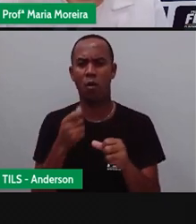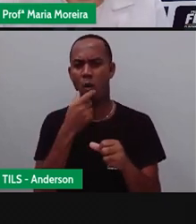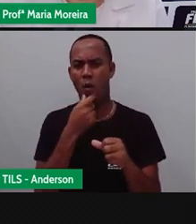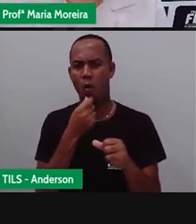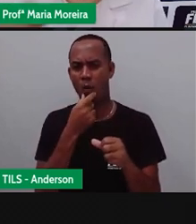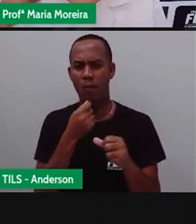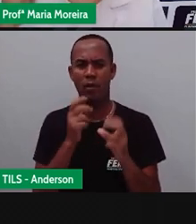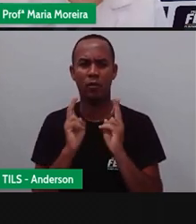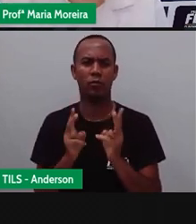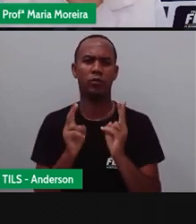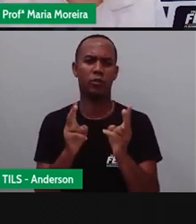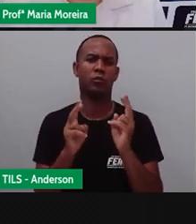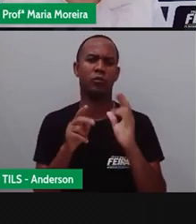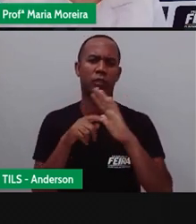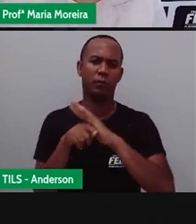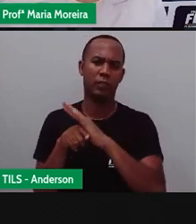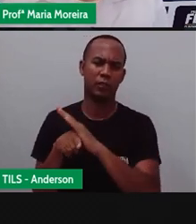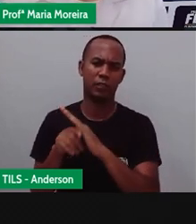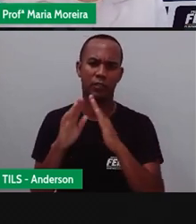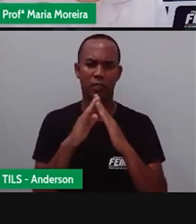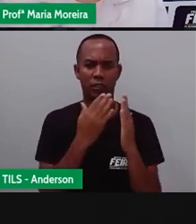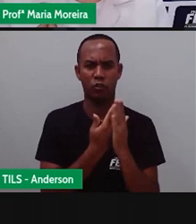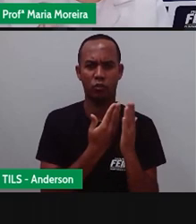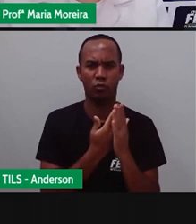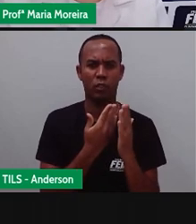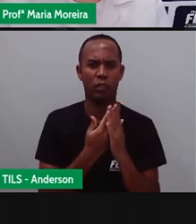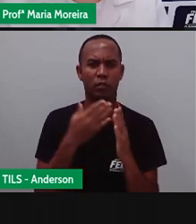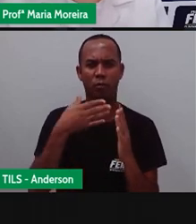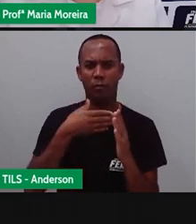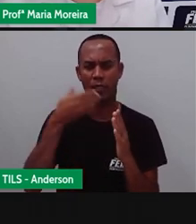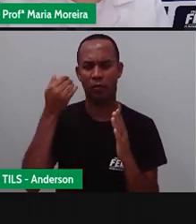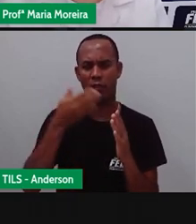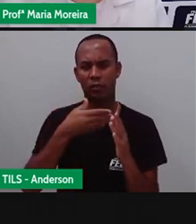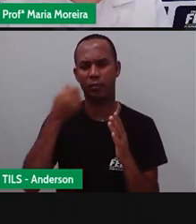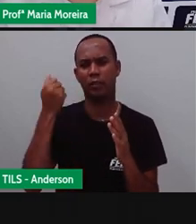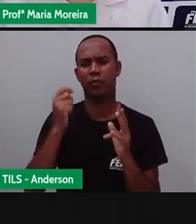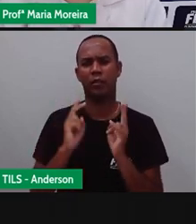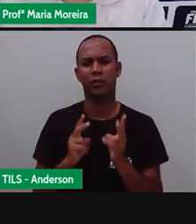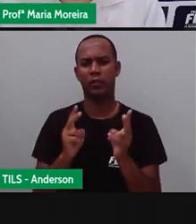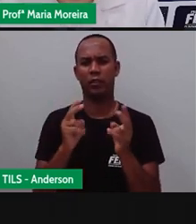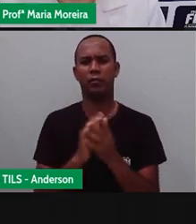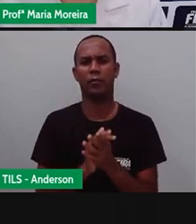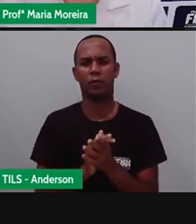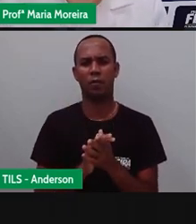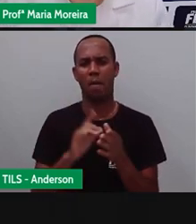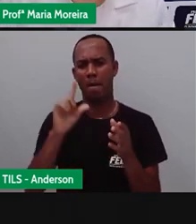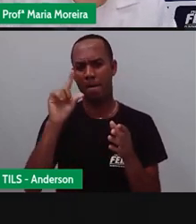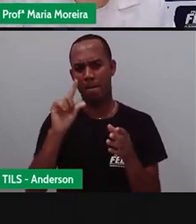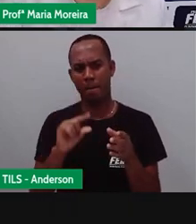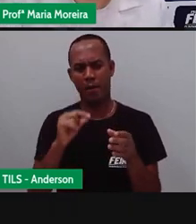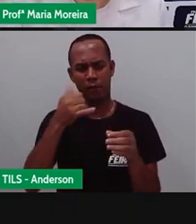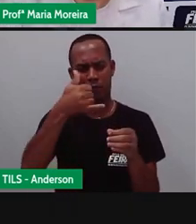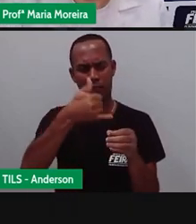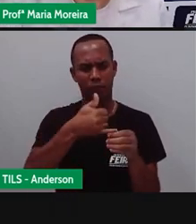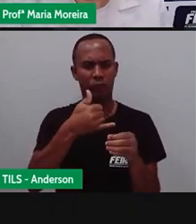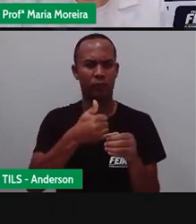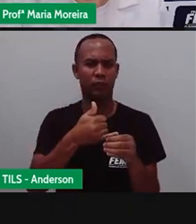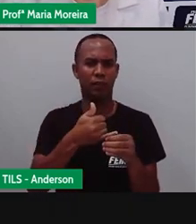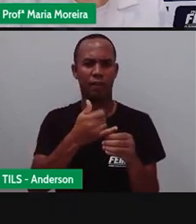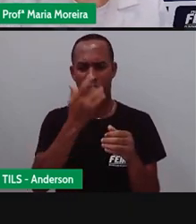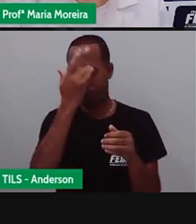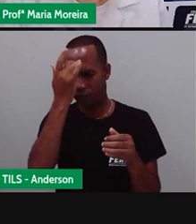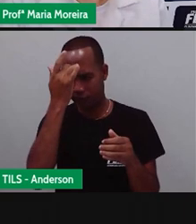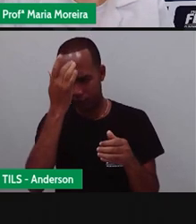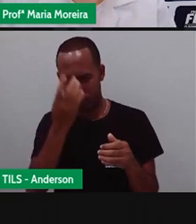continua estudando, ainda continua pesquisando melhorias para esses meios de transporte, para consumir menos, para facilitar a vida do homem,